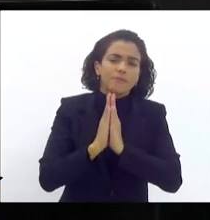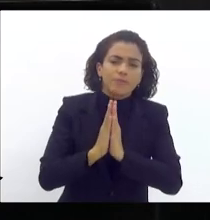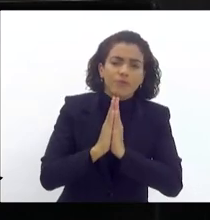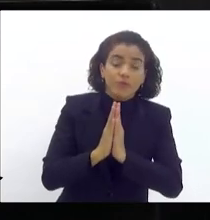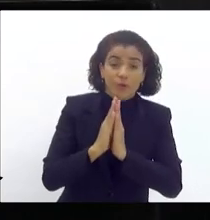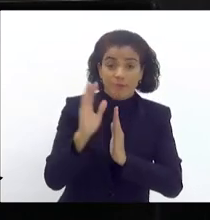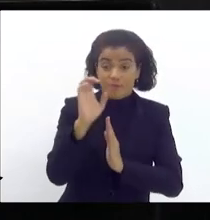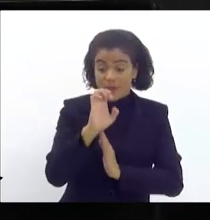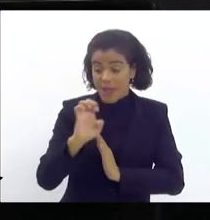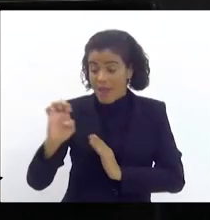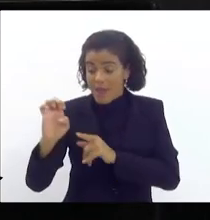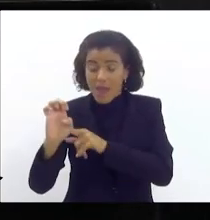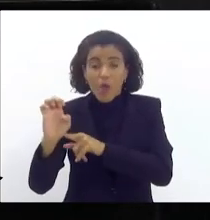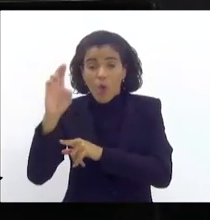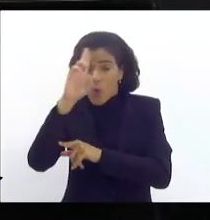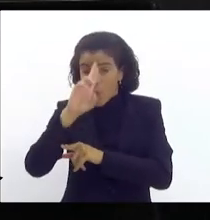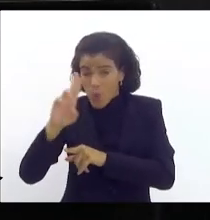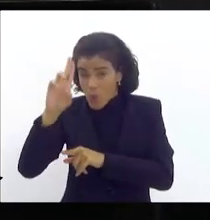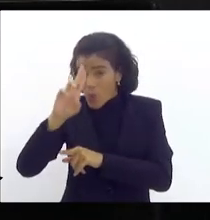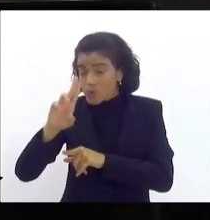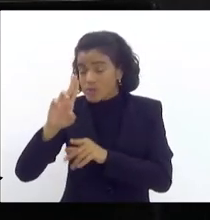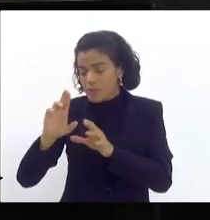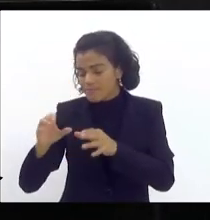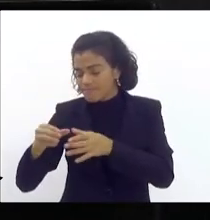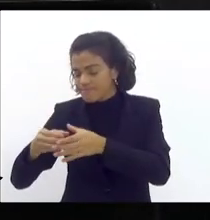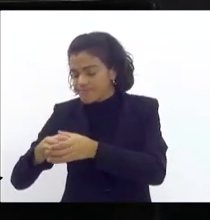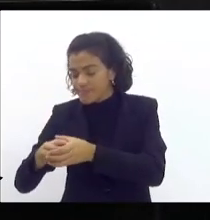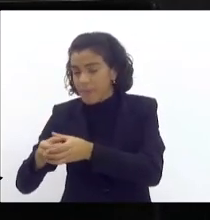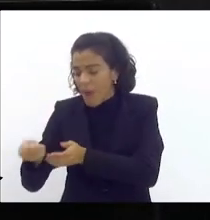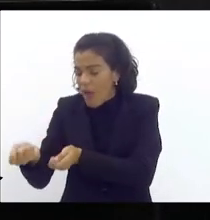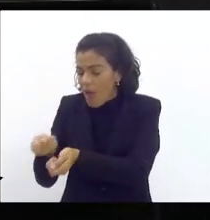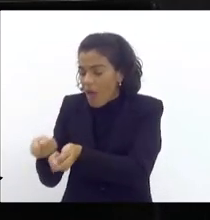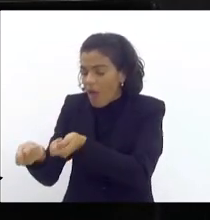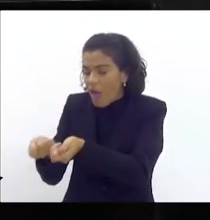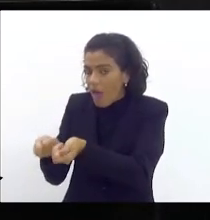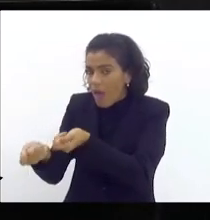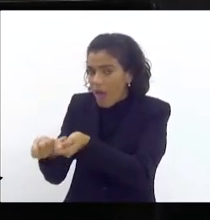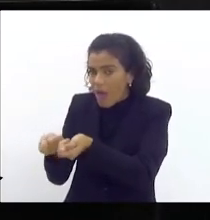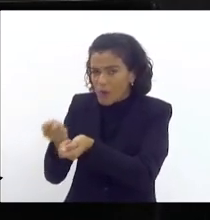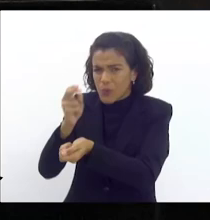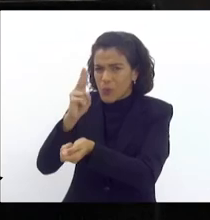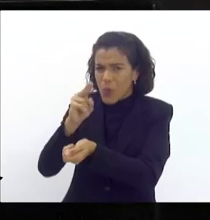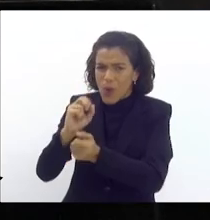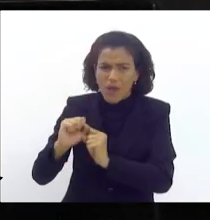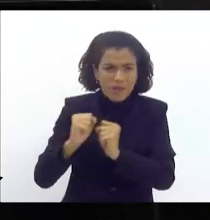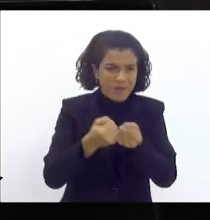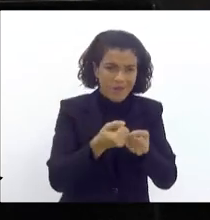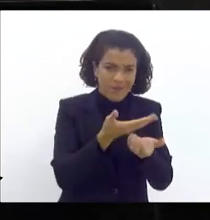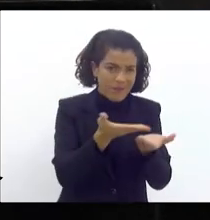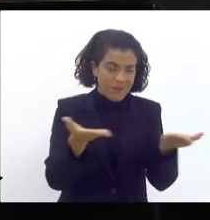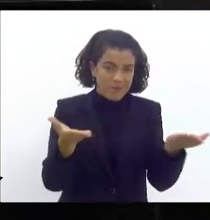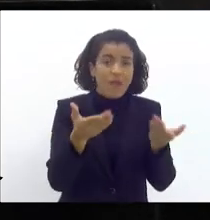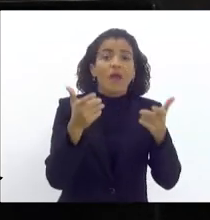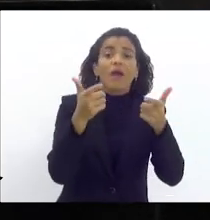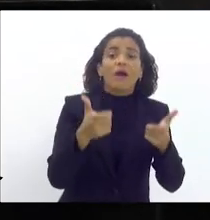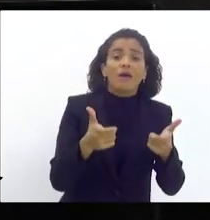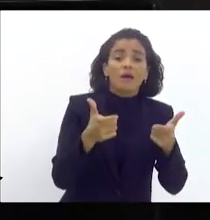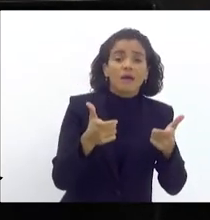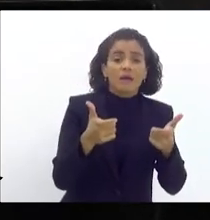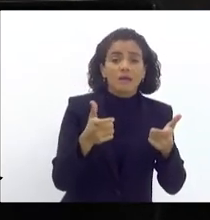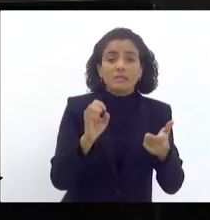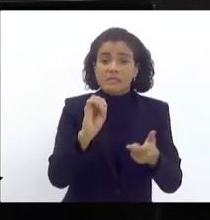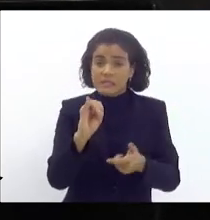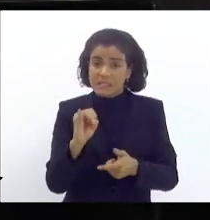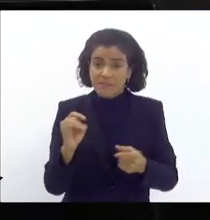A esquerda usa a minoria para a massa de manobra. Nunca esteve por vocês. Cadê? Se elas